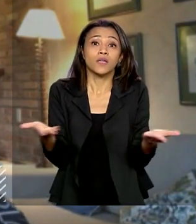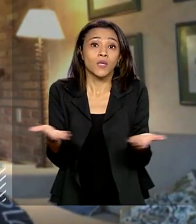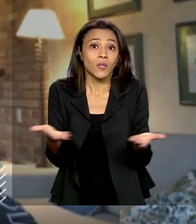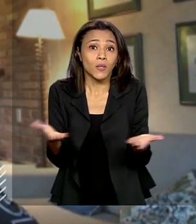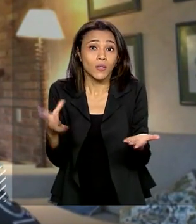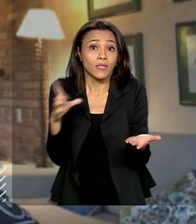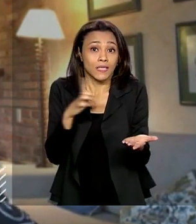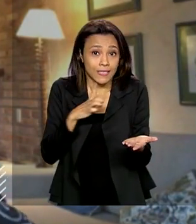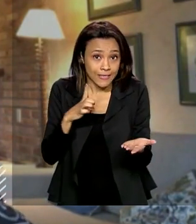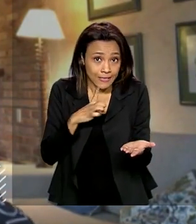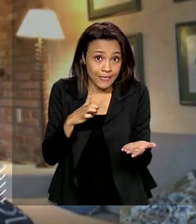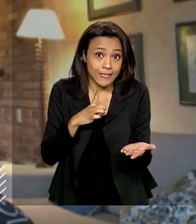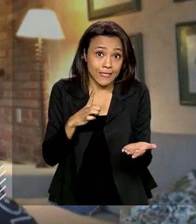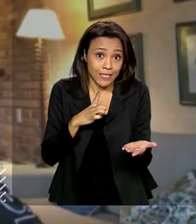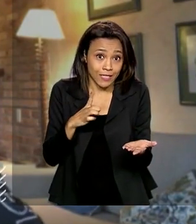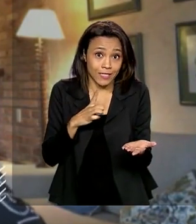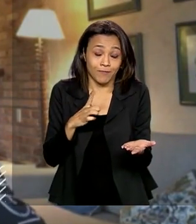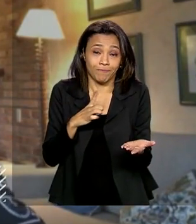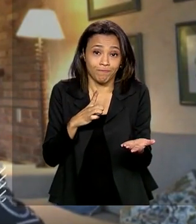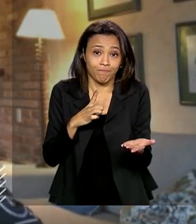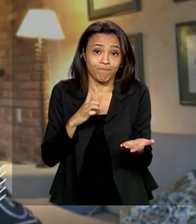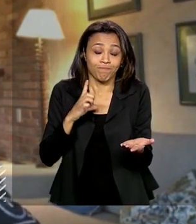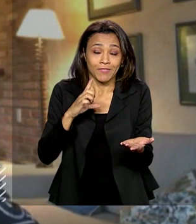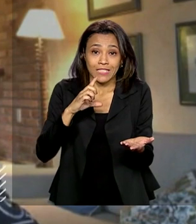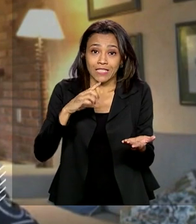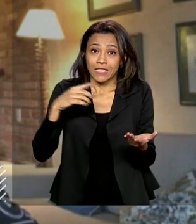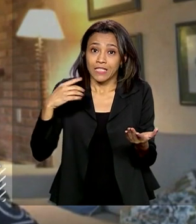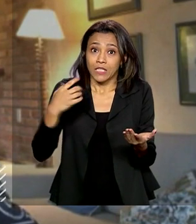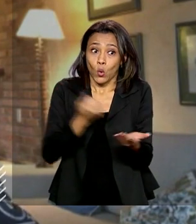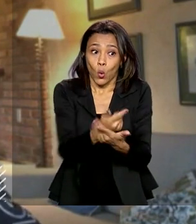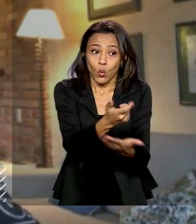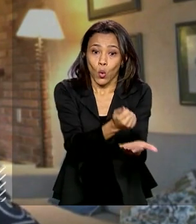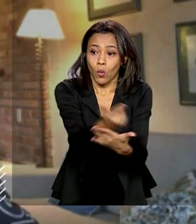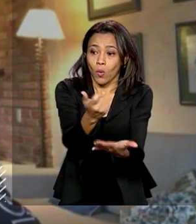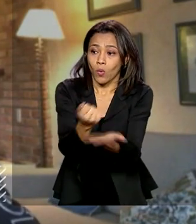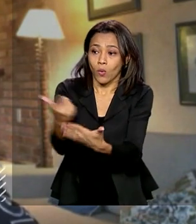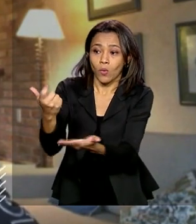muito grande, ou um gravame muito grande no consumo,